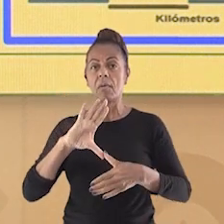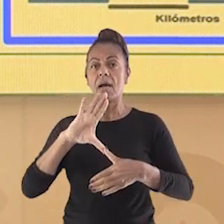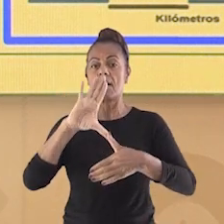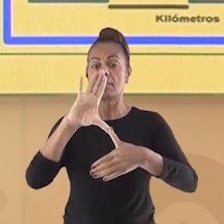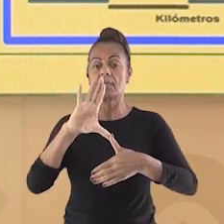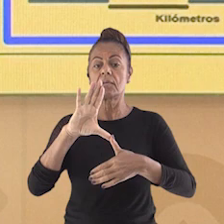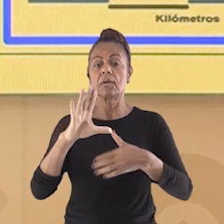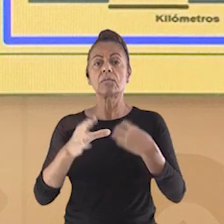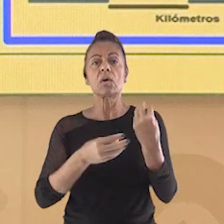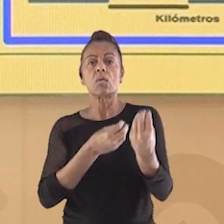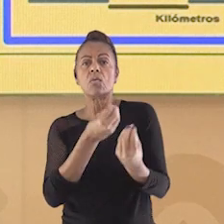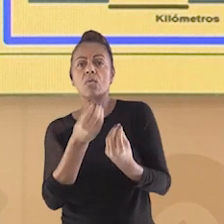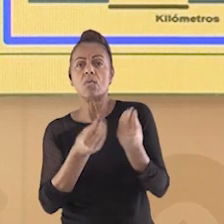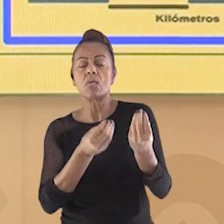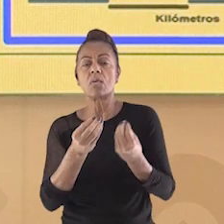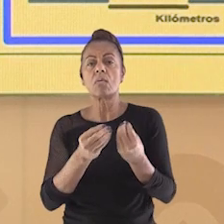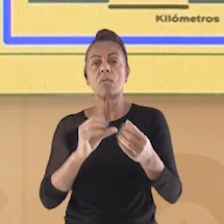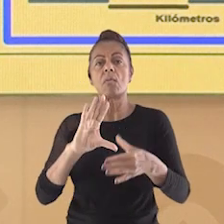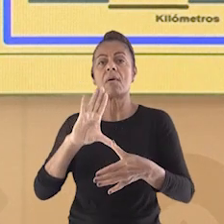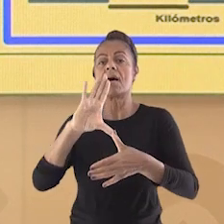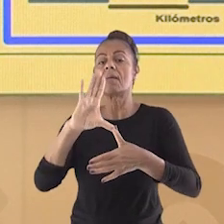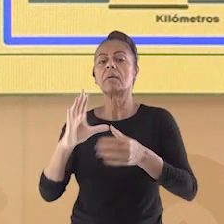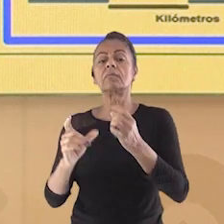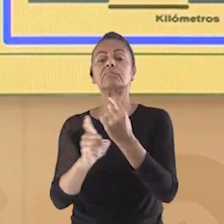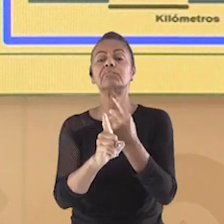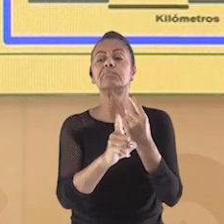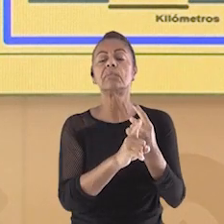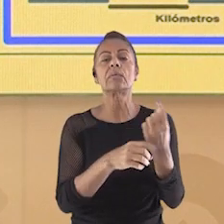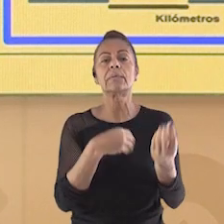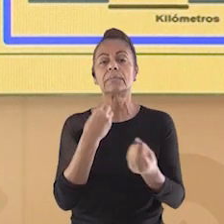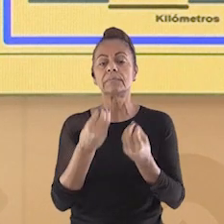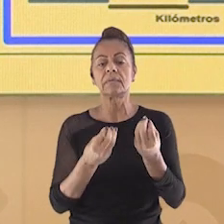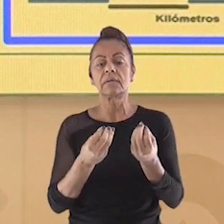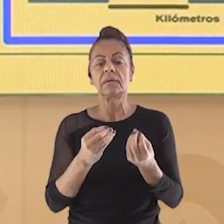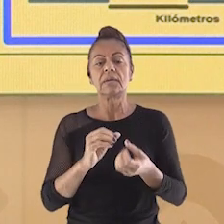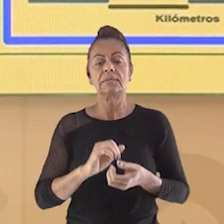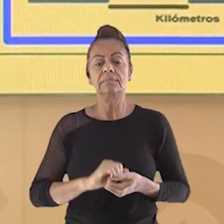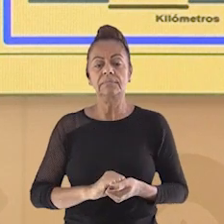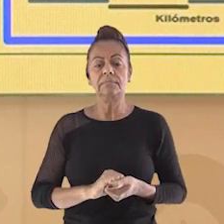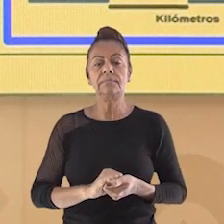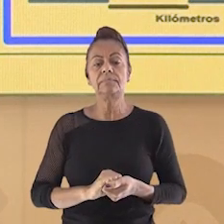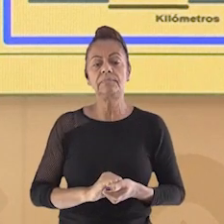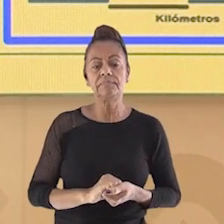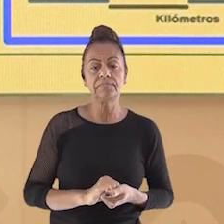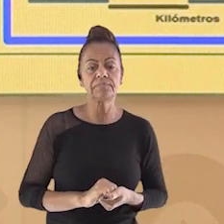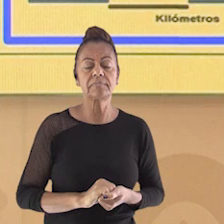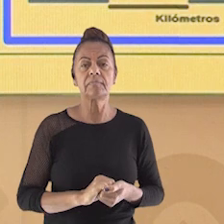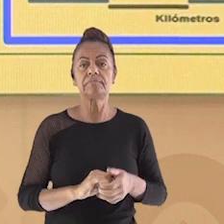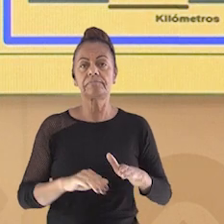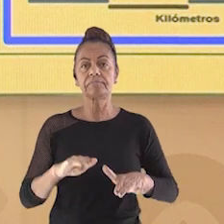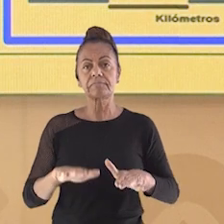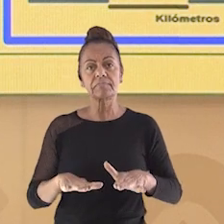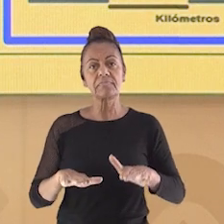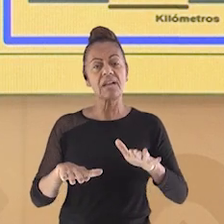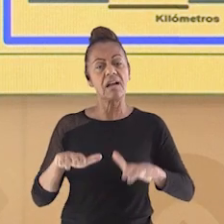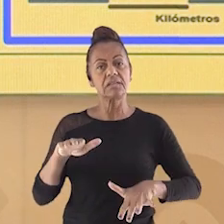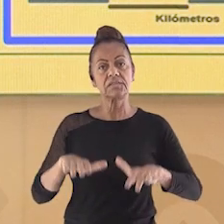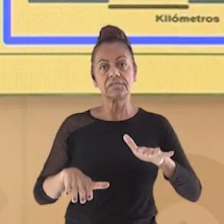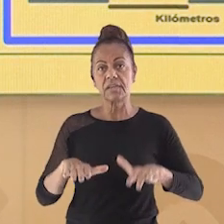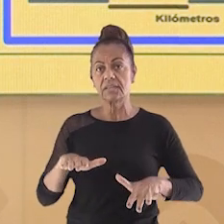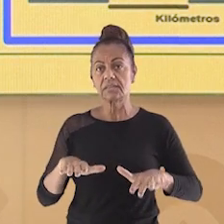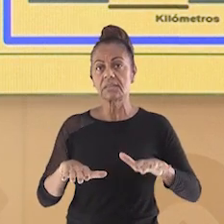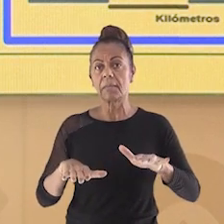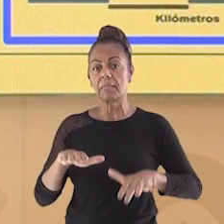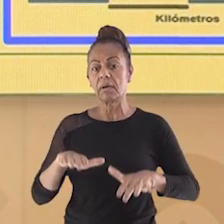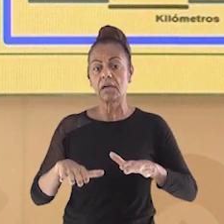encontra. Quando representamos um mapa de um estado, por exemplo, nós reduzimos ou aumentamos as suas